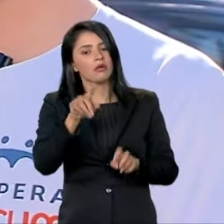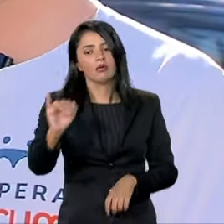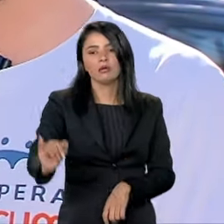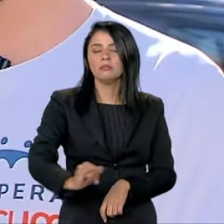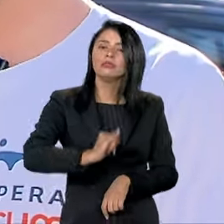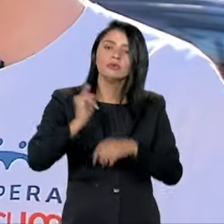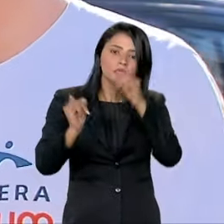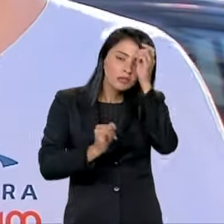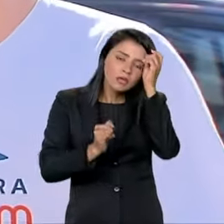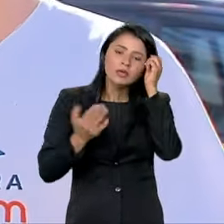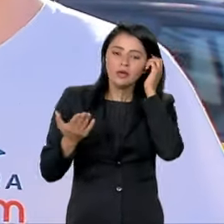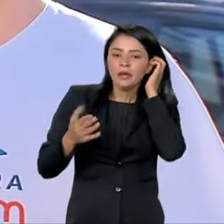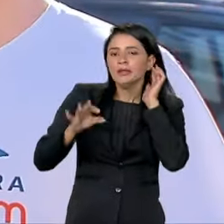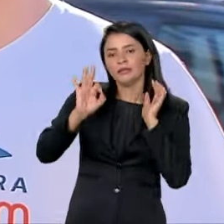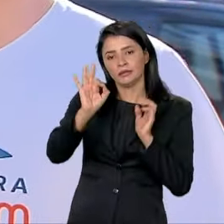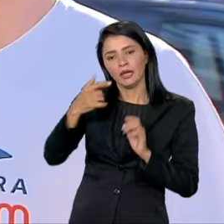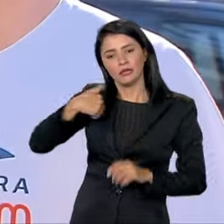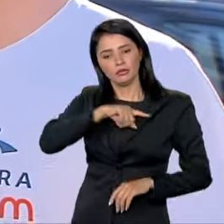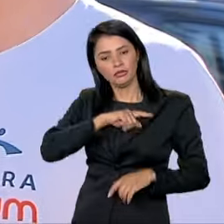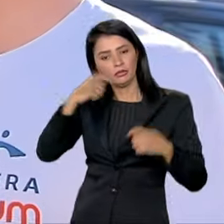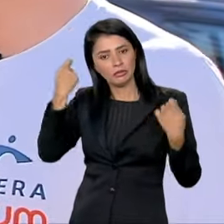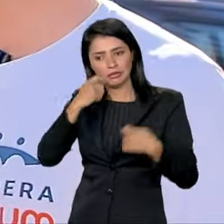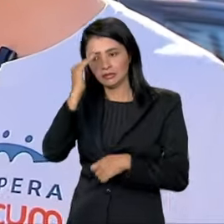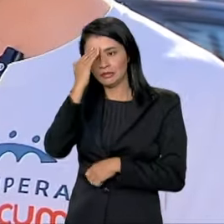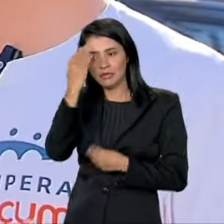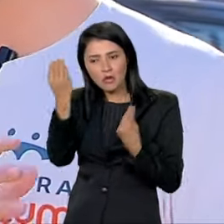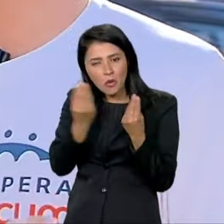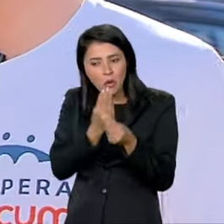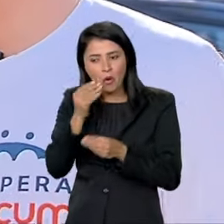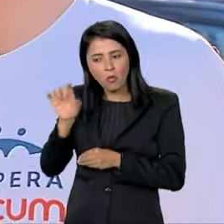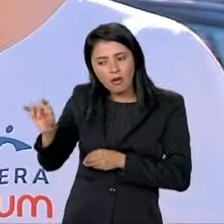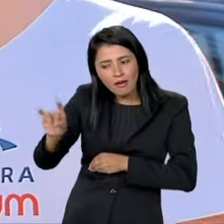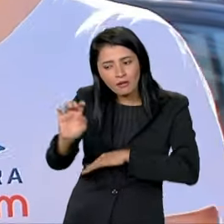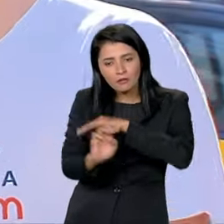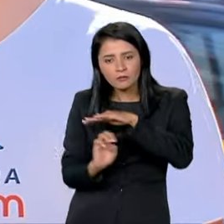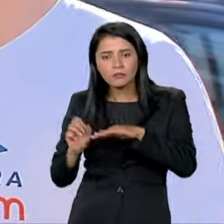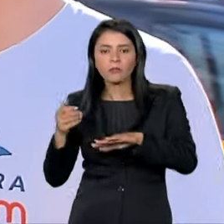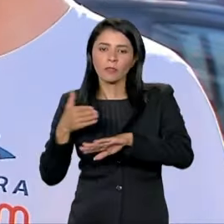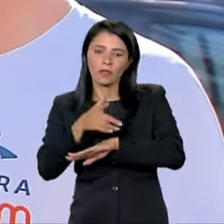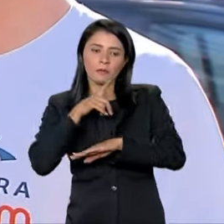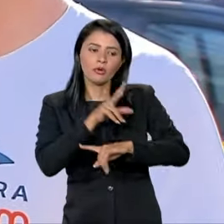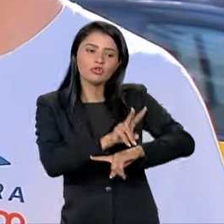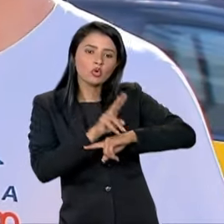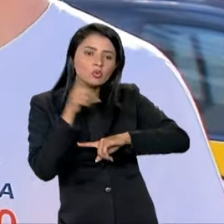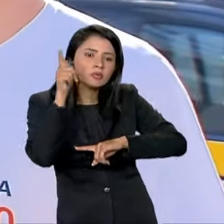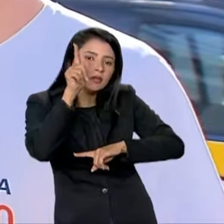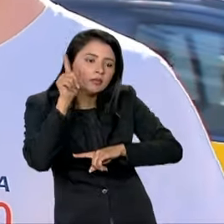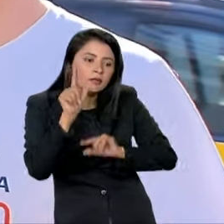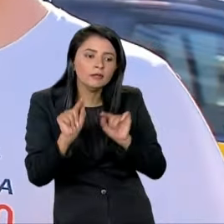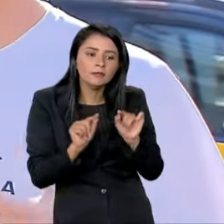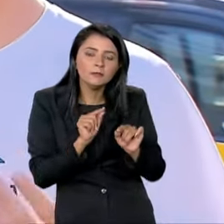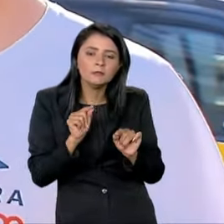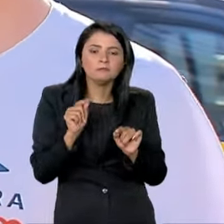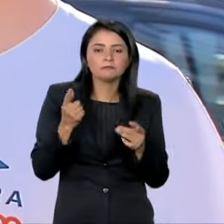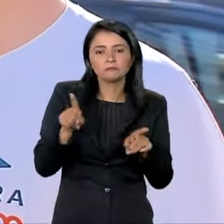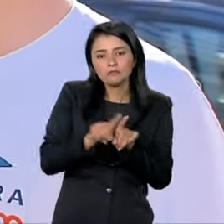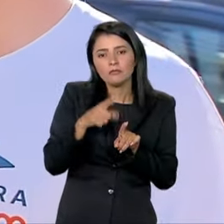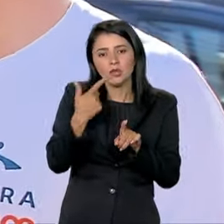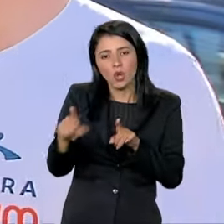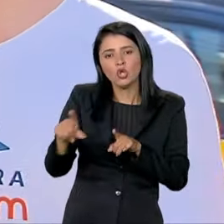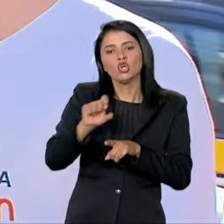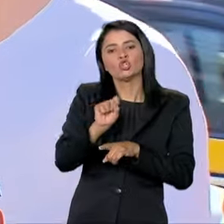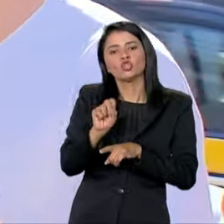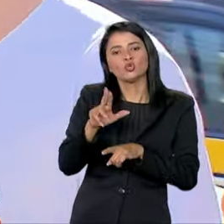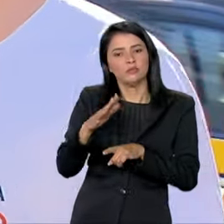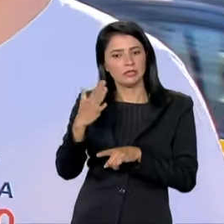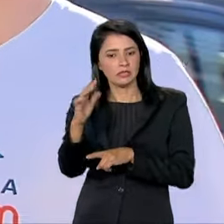Agora, obviamente, nós precisamos entender como cada empresa pode acessar tanto as linhas de crédito quanto essa questão do subsídio ou